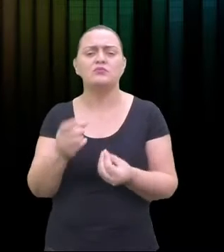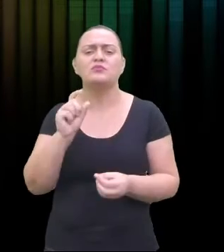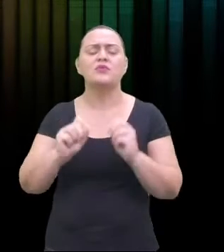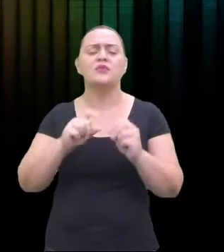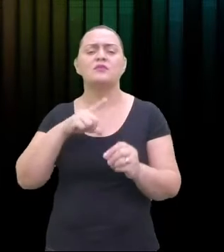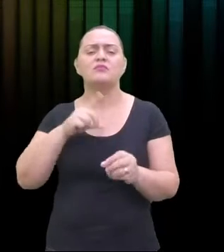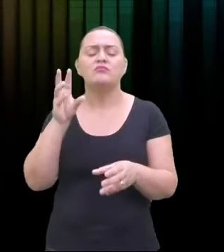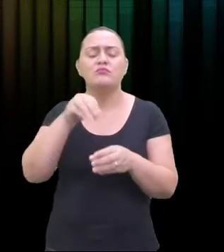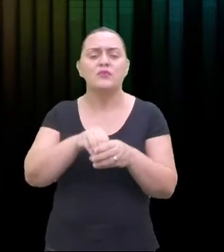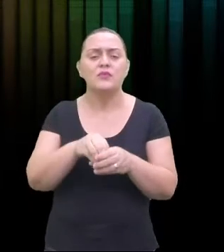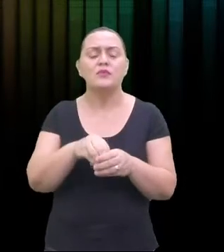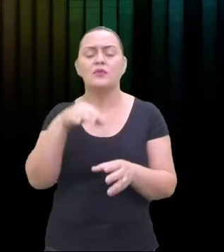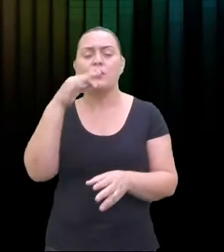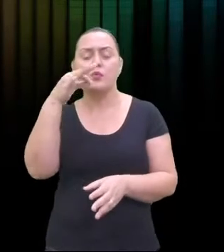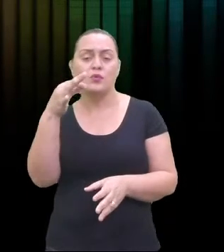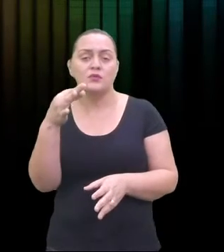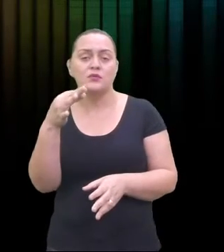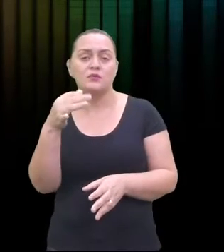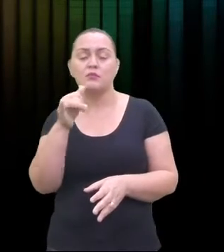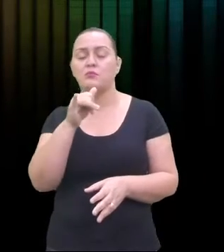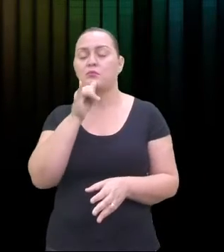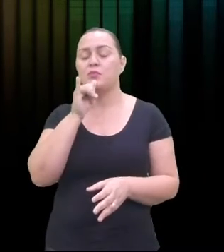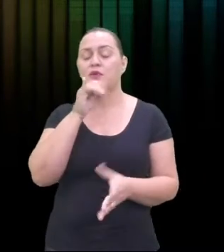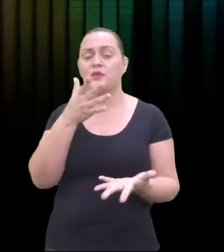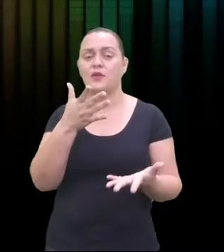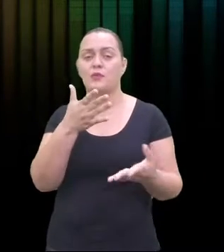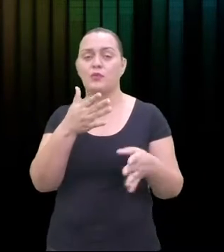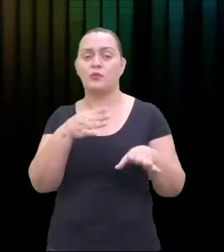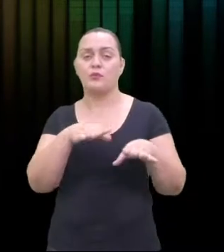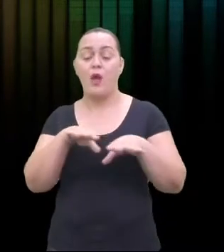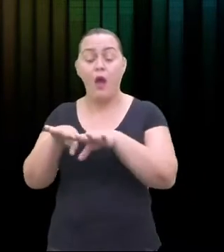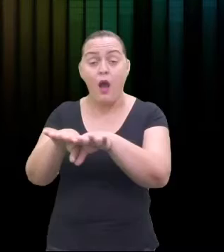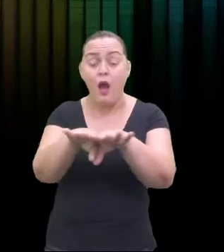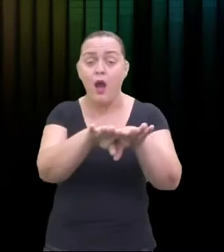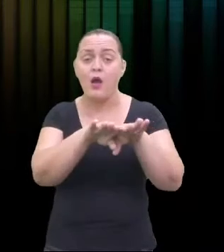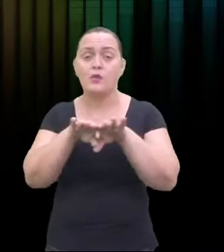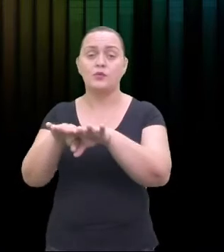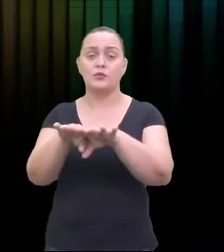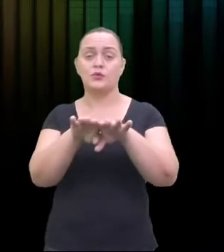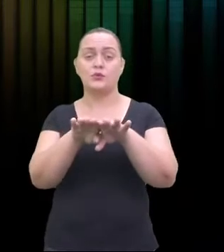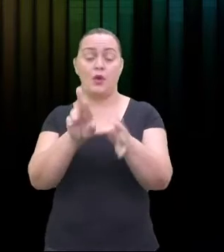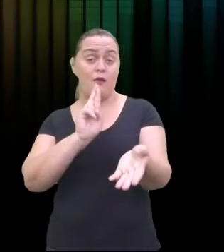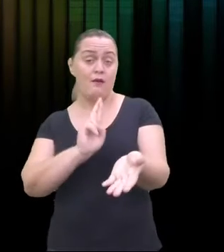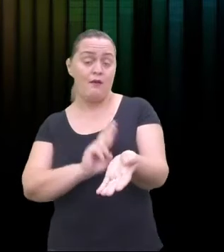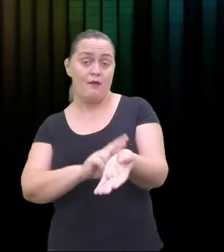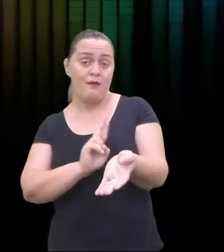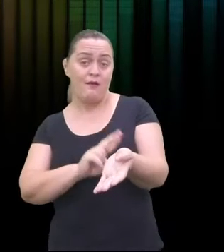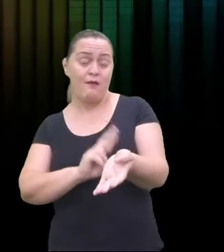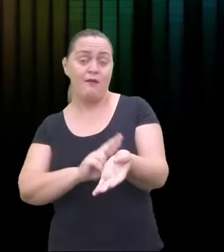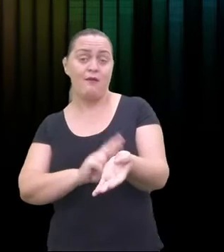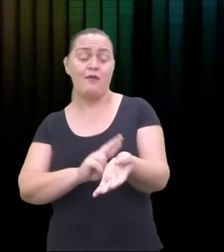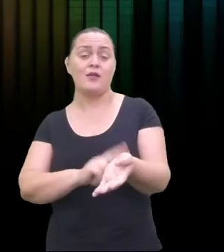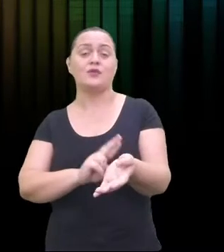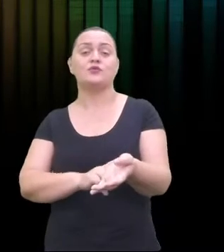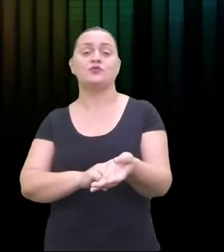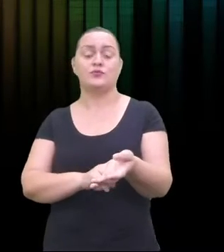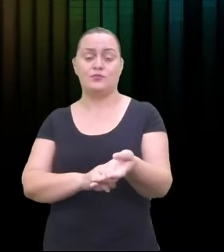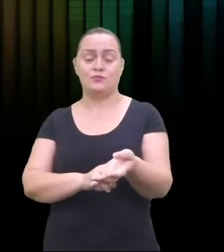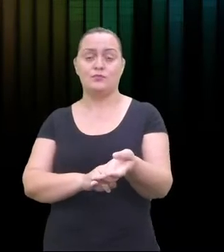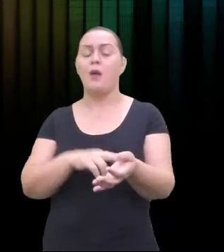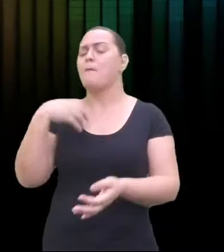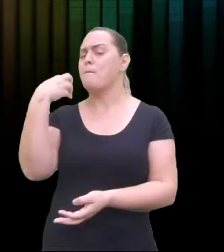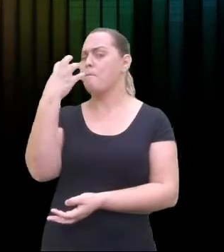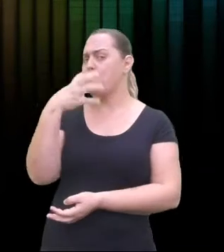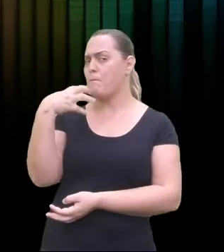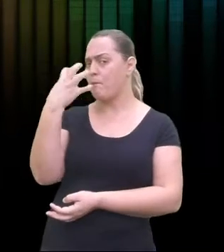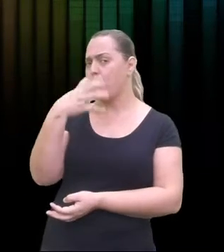ritmo, harmonia, combinação de sons sucessivos. Ou seja, dado